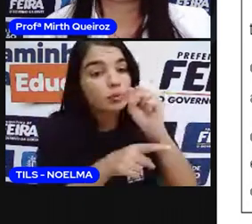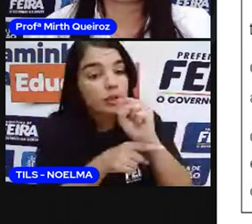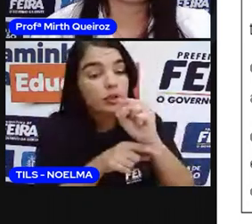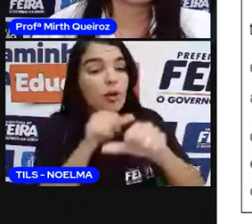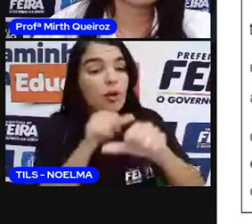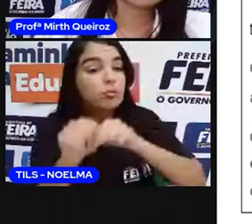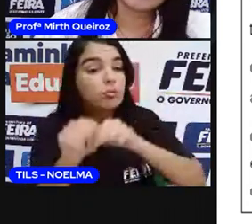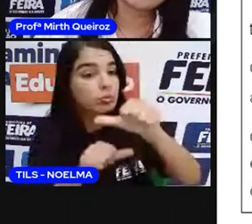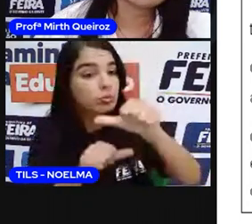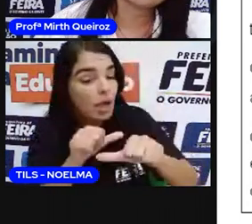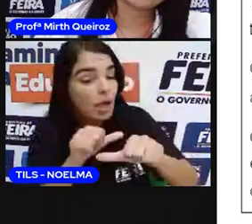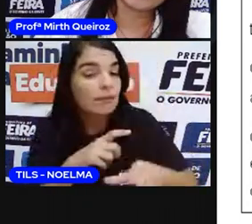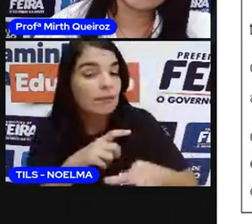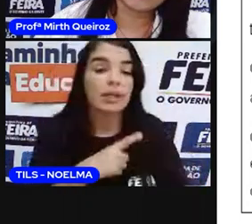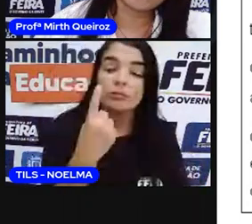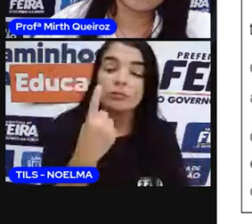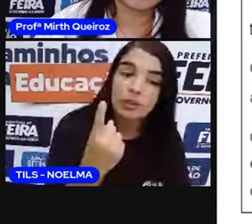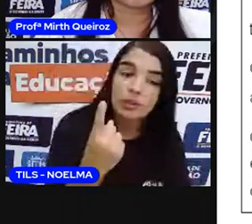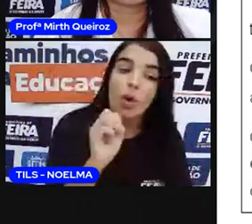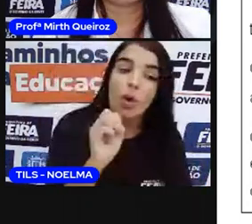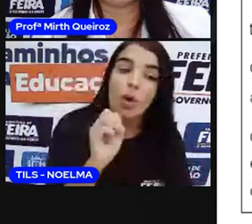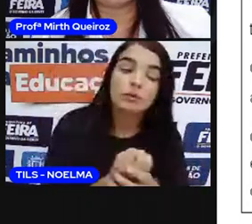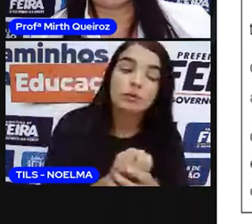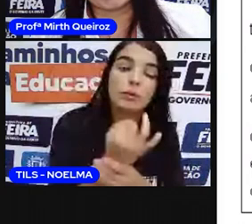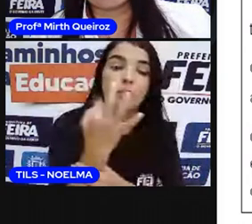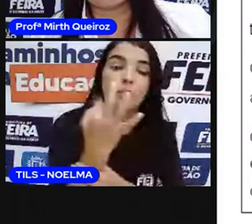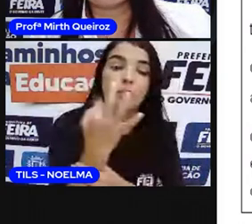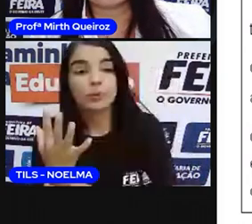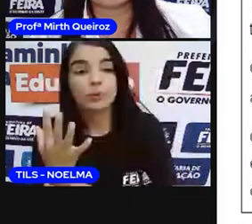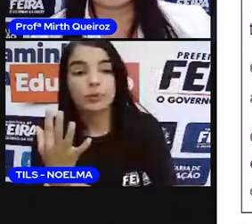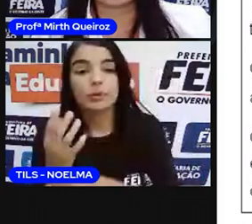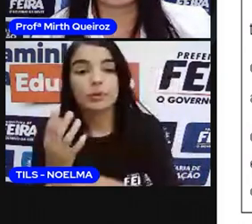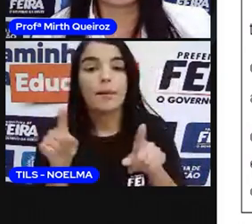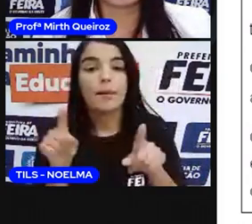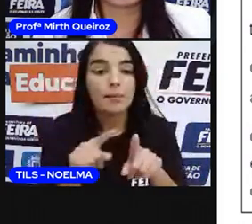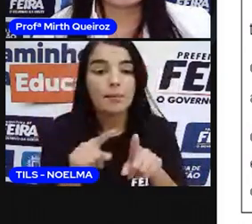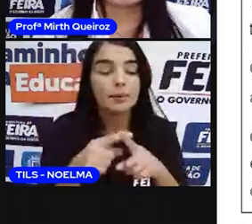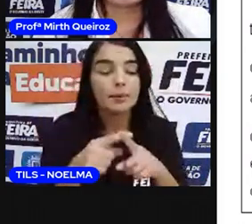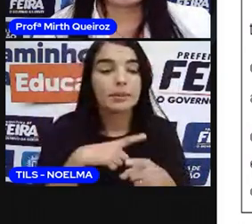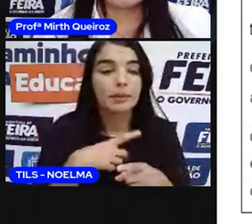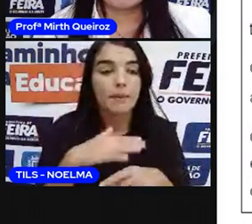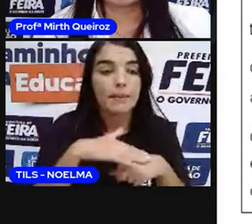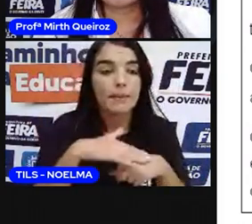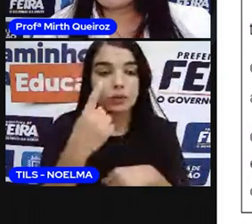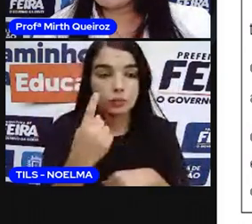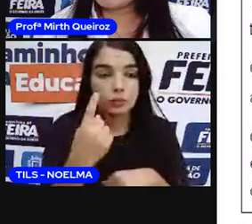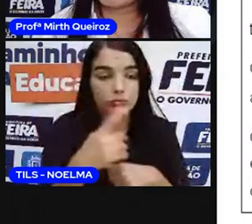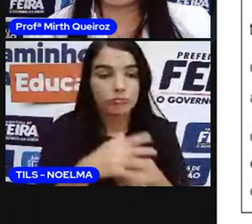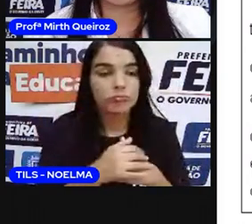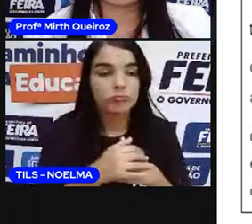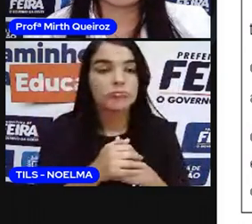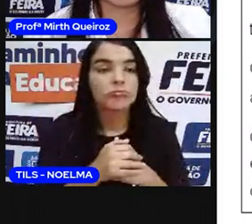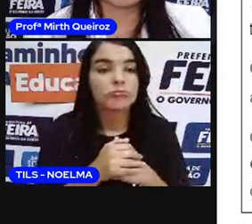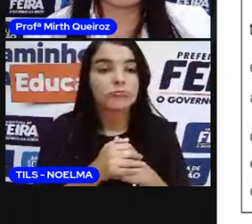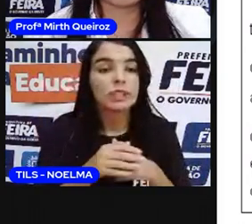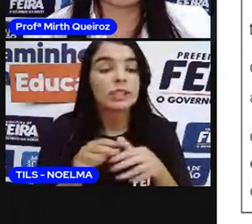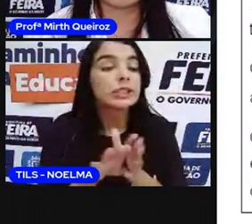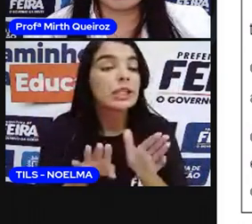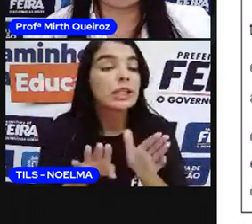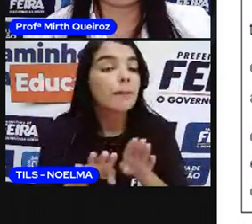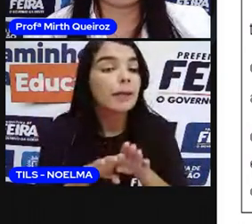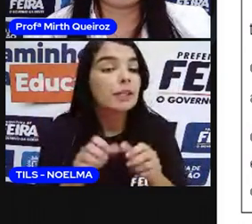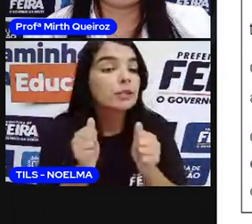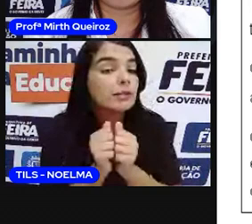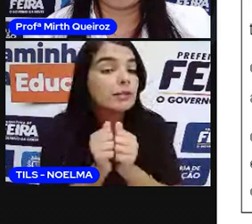Algumas estão no singular porque é só uma. No plural, porque é mais de uma. E além desse substantivo,